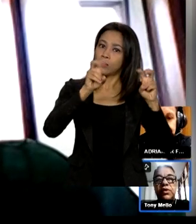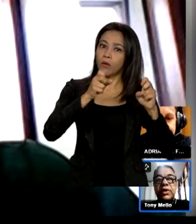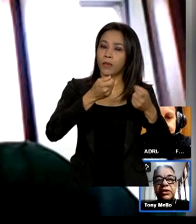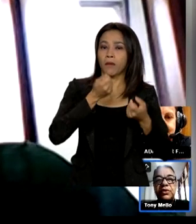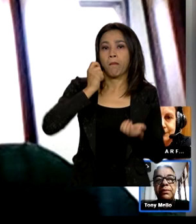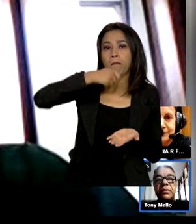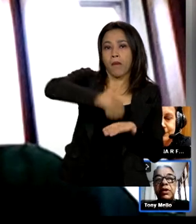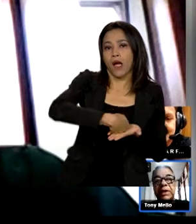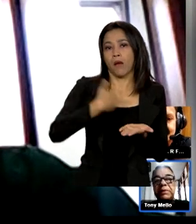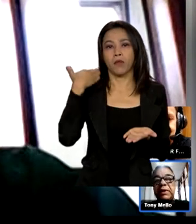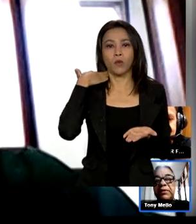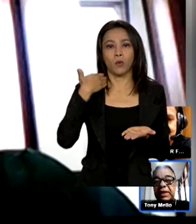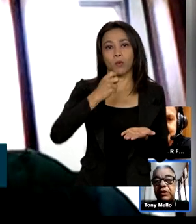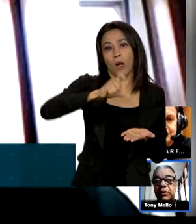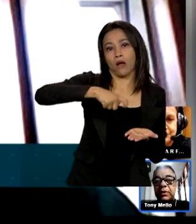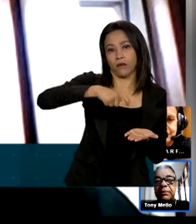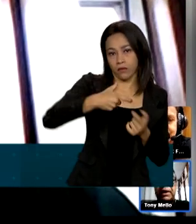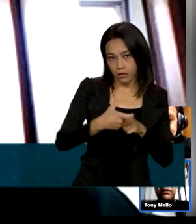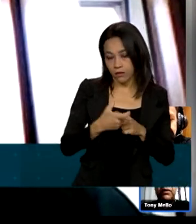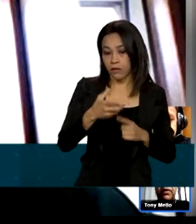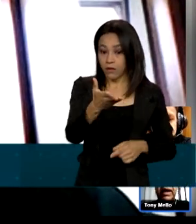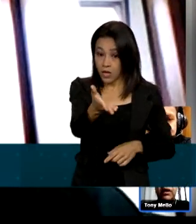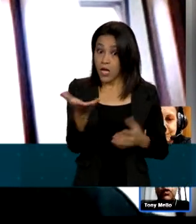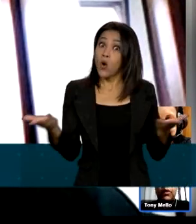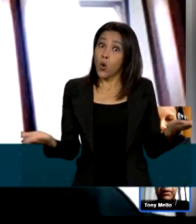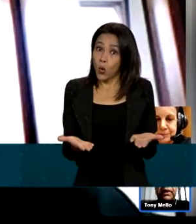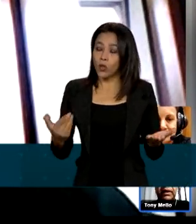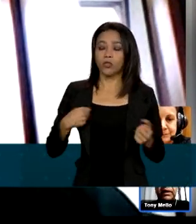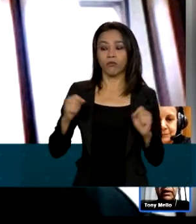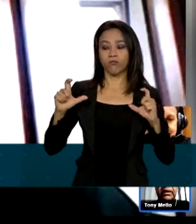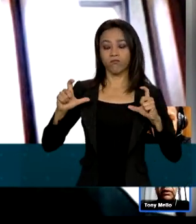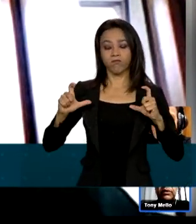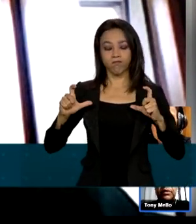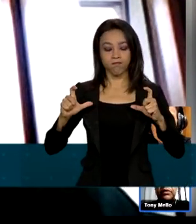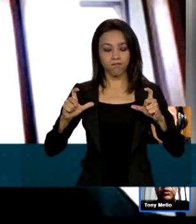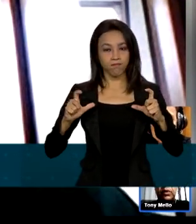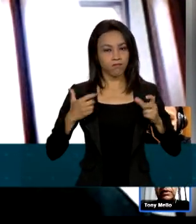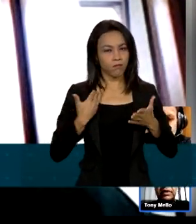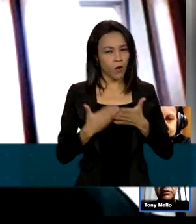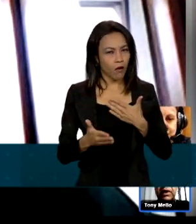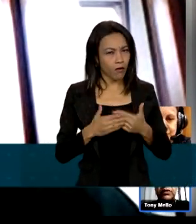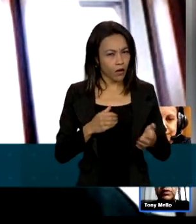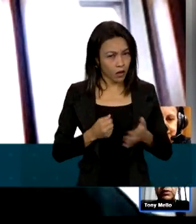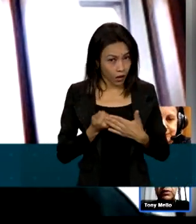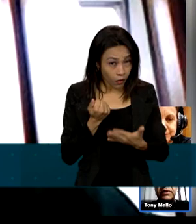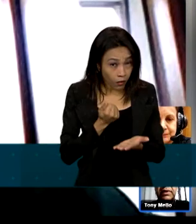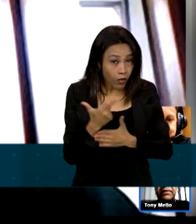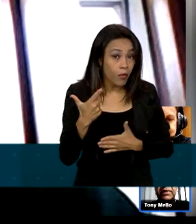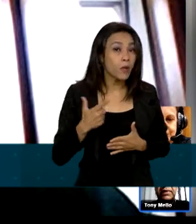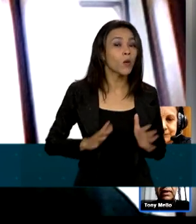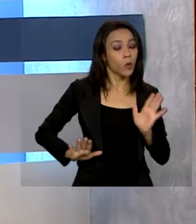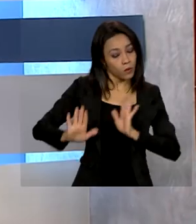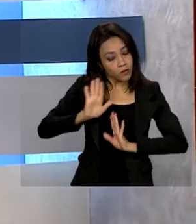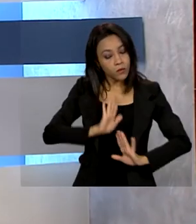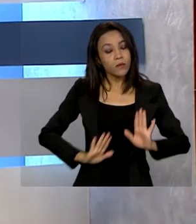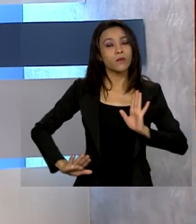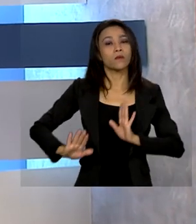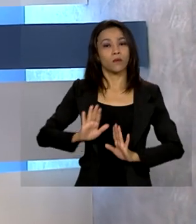Hoje eu sou muito mais prevenido. Para qualquer compra, eu tomo todas as precauções possíveis.